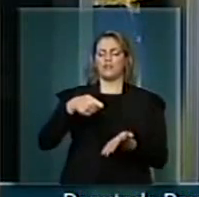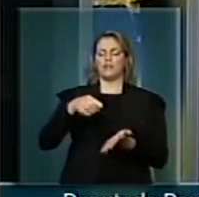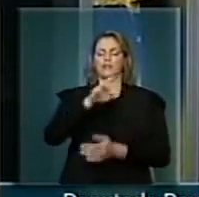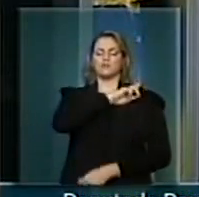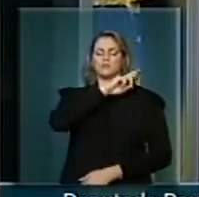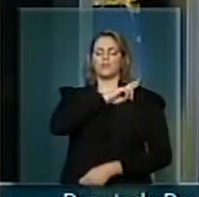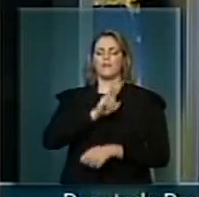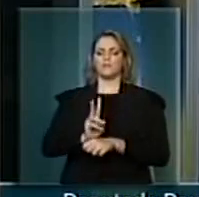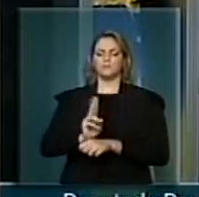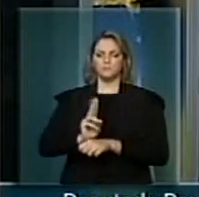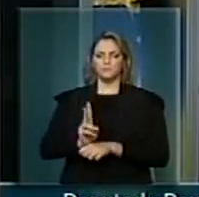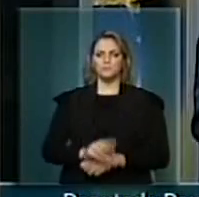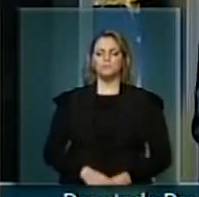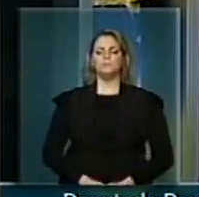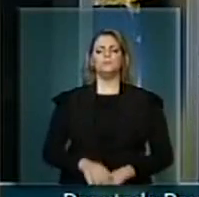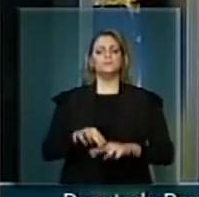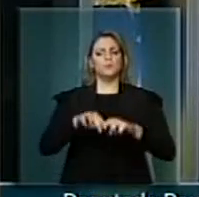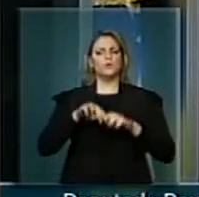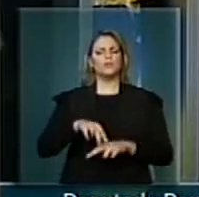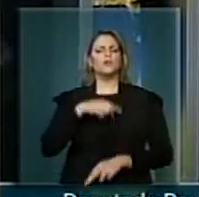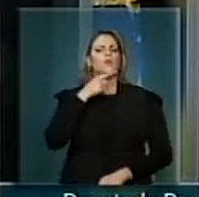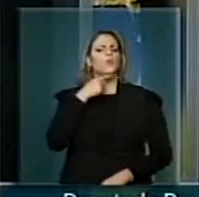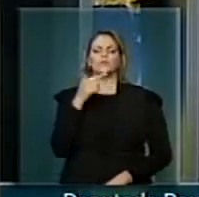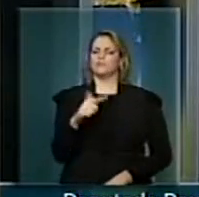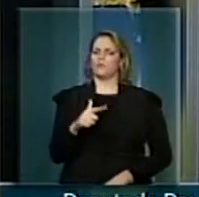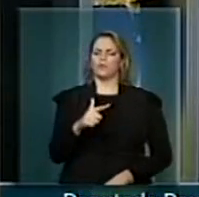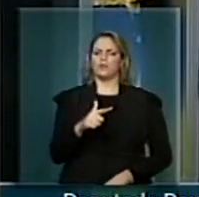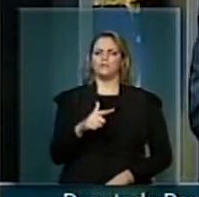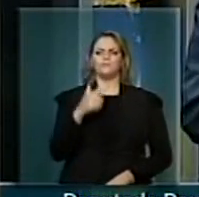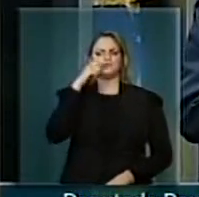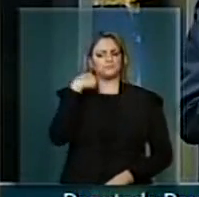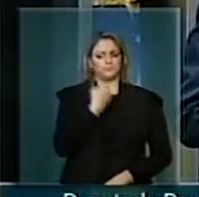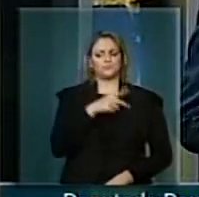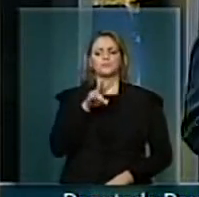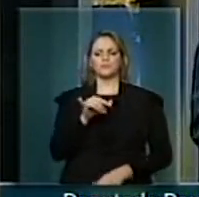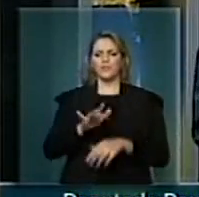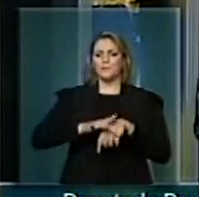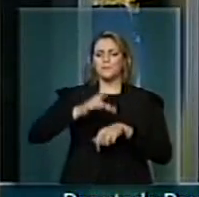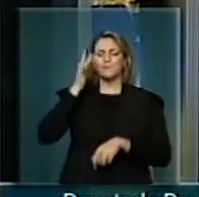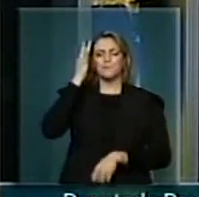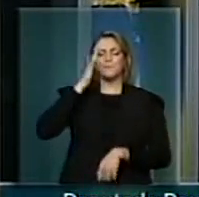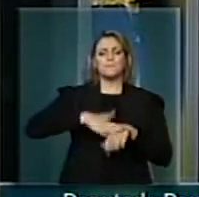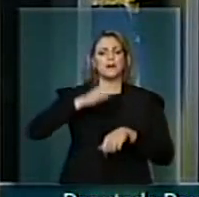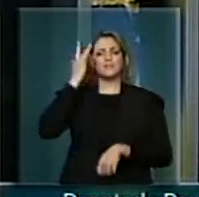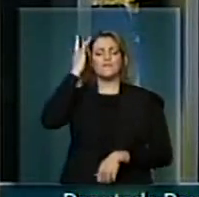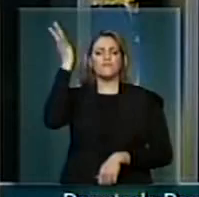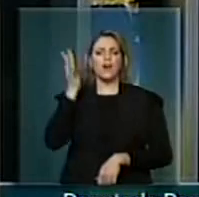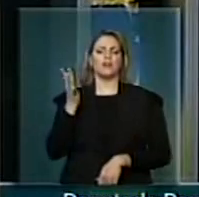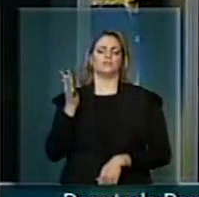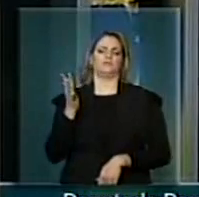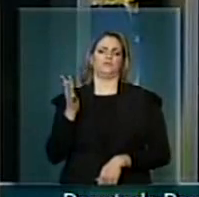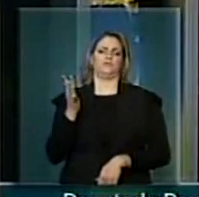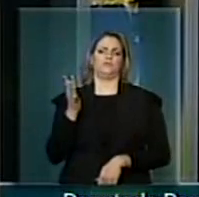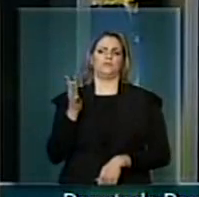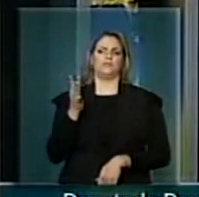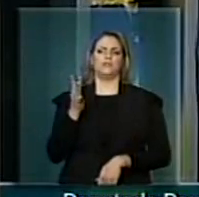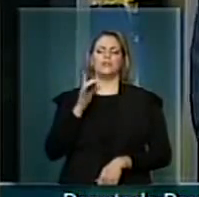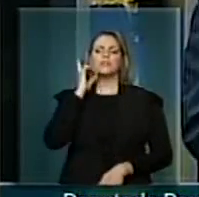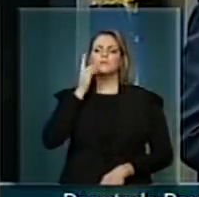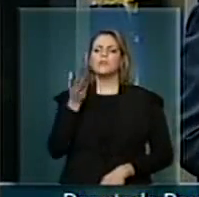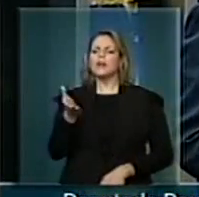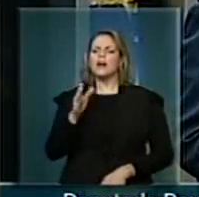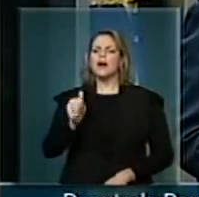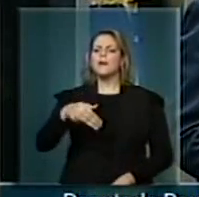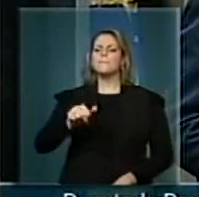Com isso, nós não temos dúvida nenhuma que vamos facilitar a implantação, deputada Mauri, a Bahia deve ter muito desse problema,